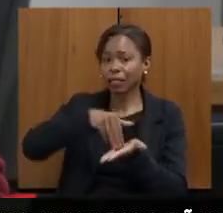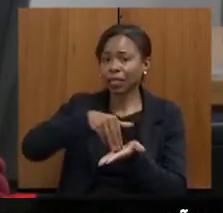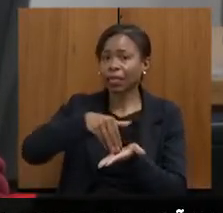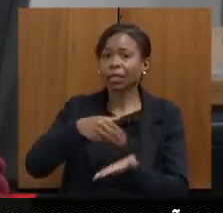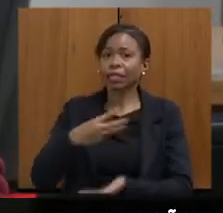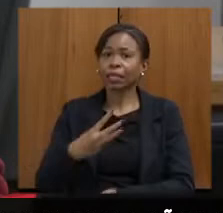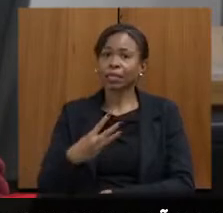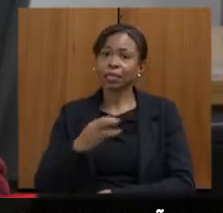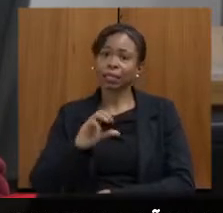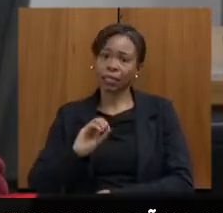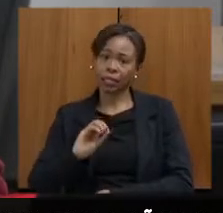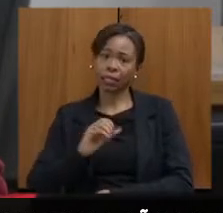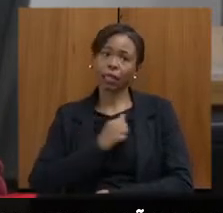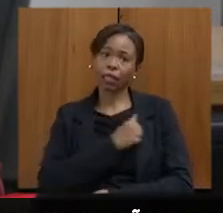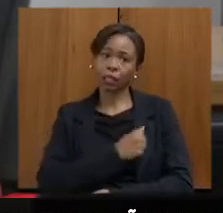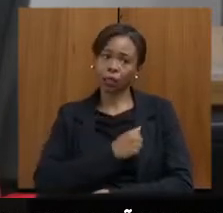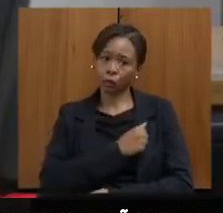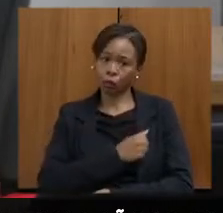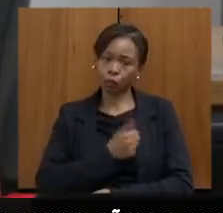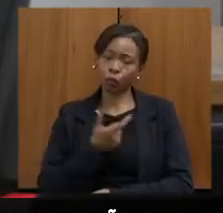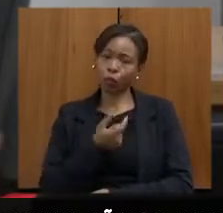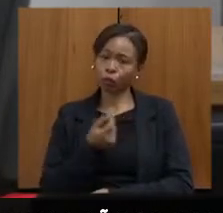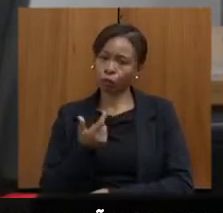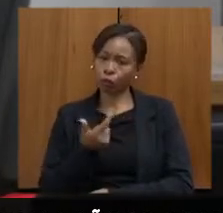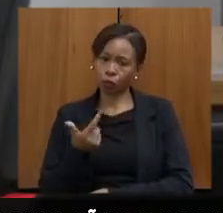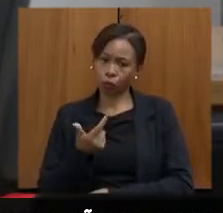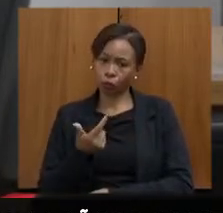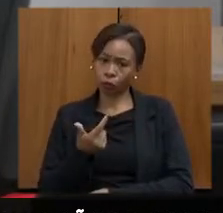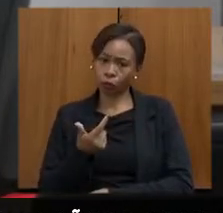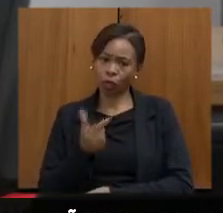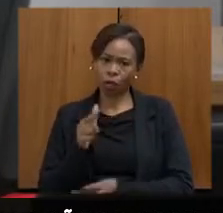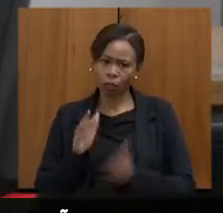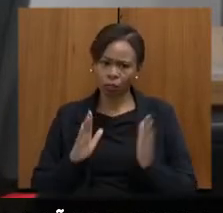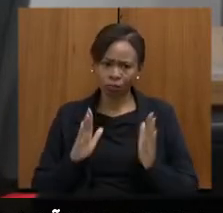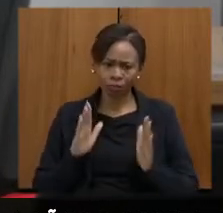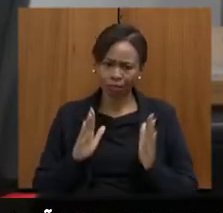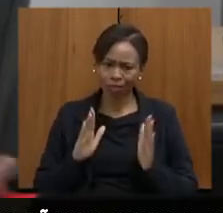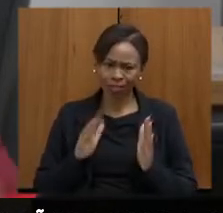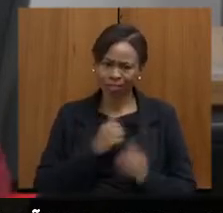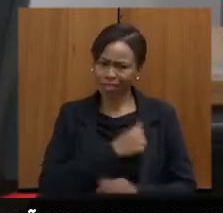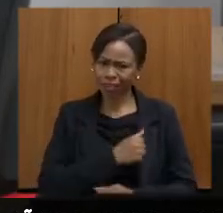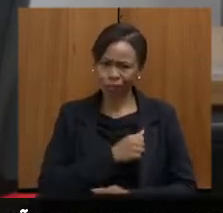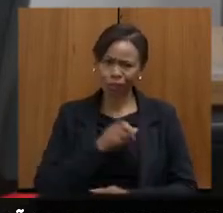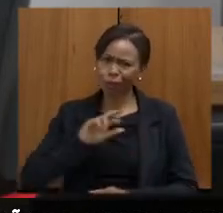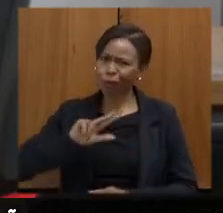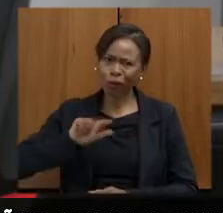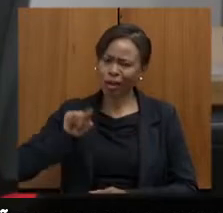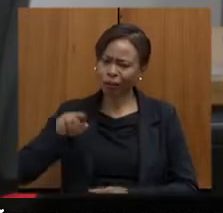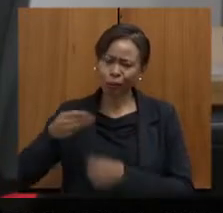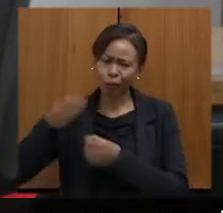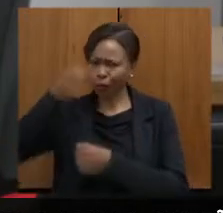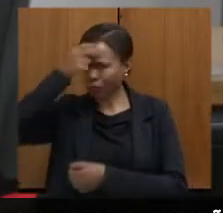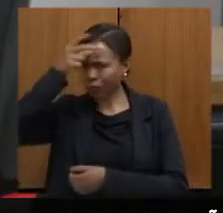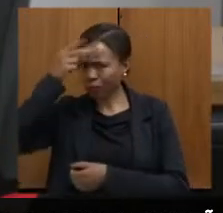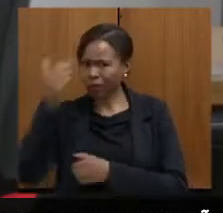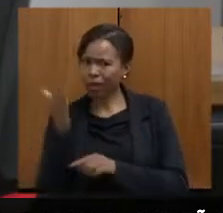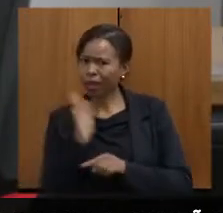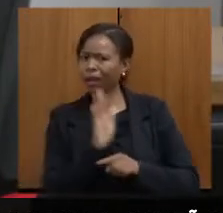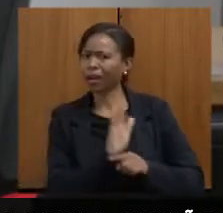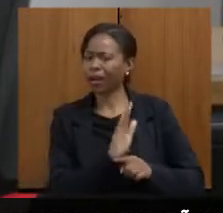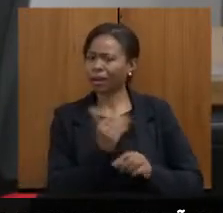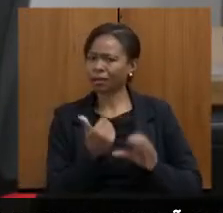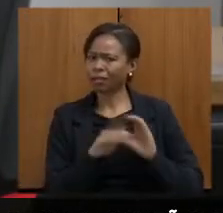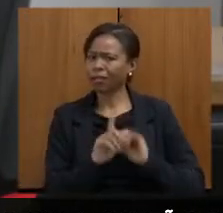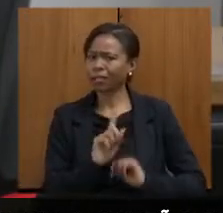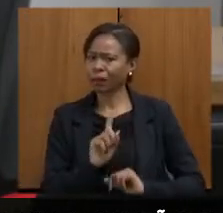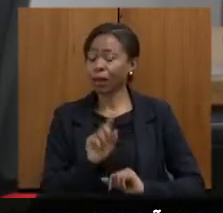agosto de 2022. Então, o prazo de 30 de agosto não é para o município enviar contribuição, é para que todo esse processo escrito aqui já